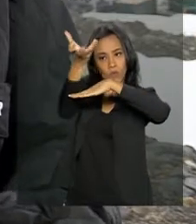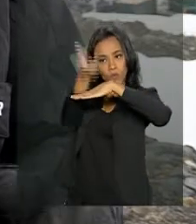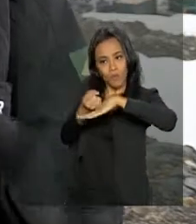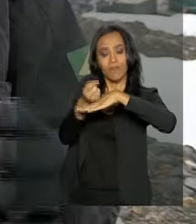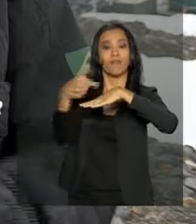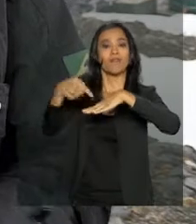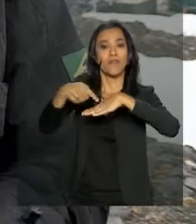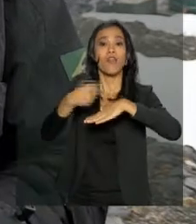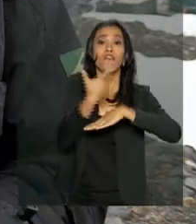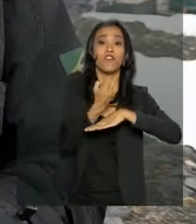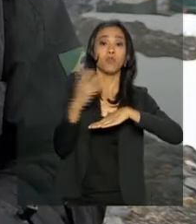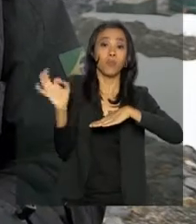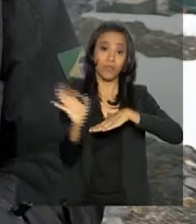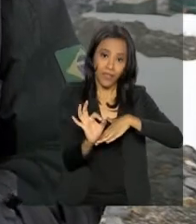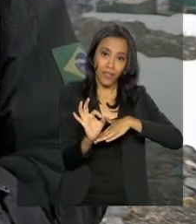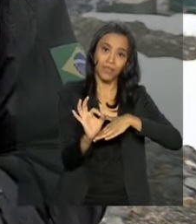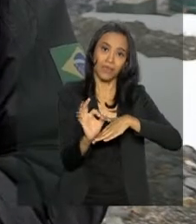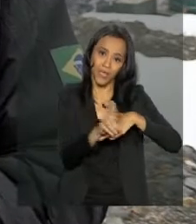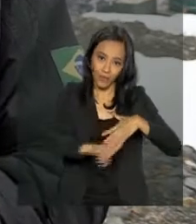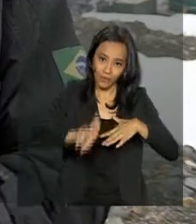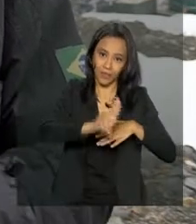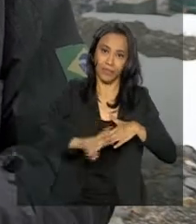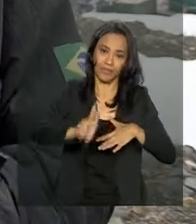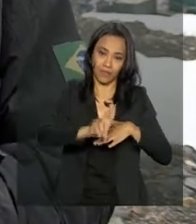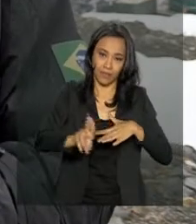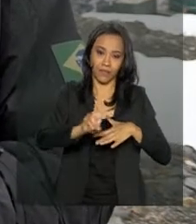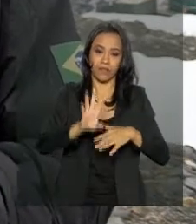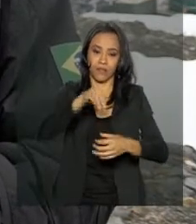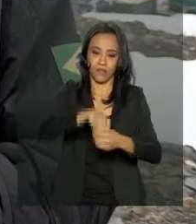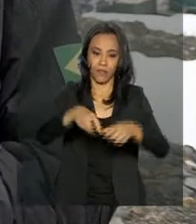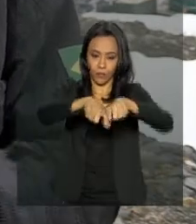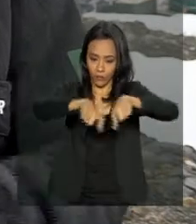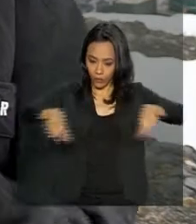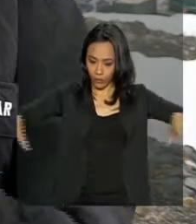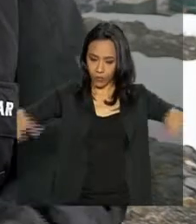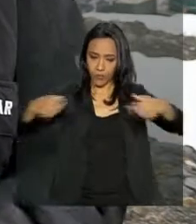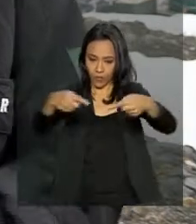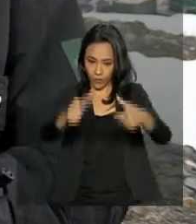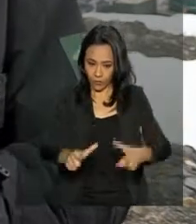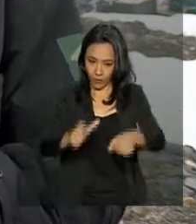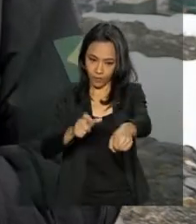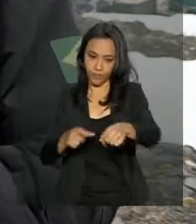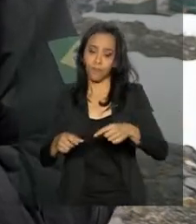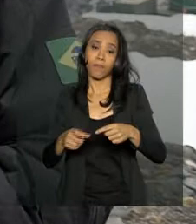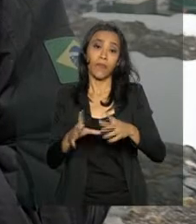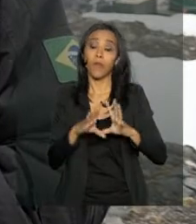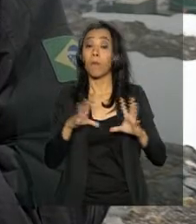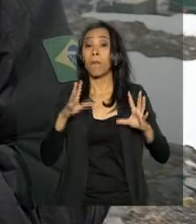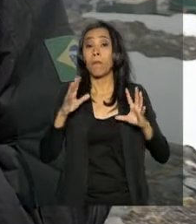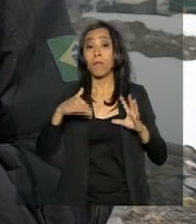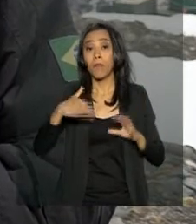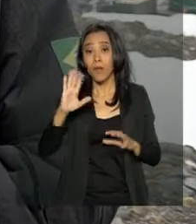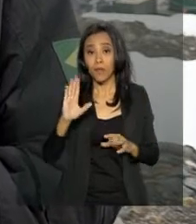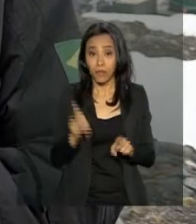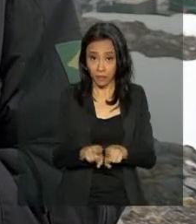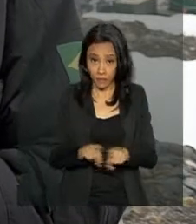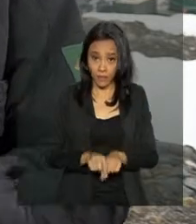consumo da estação. Então é uma parte alternativa toda. Mais ainda,